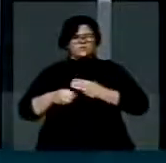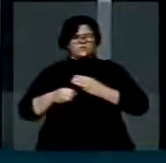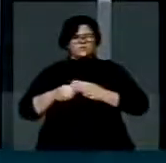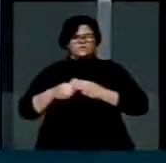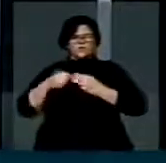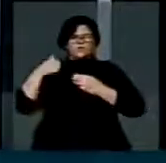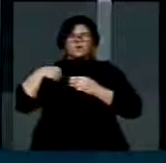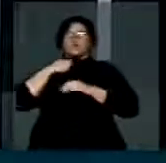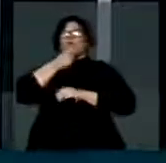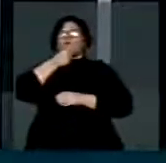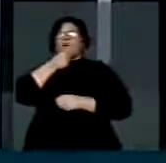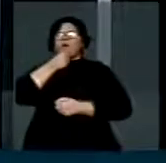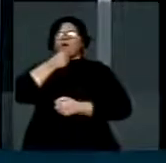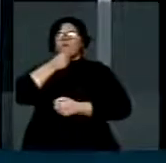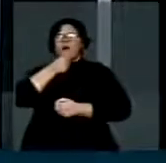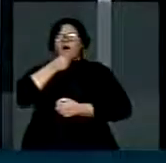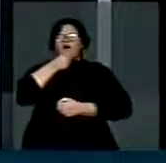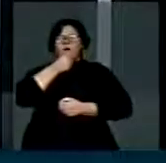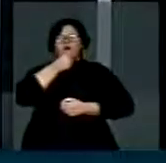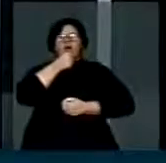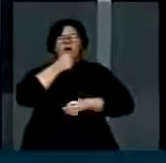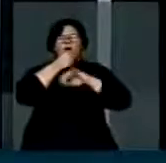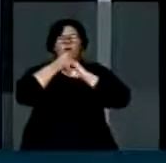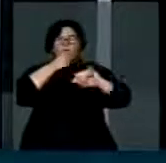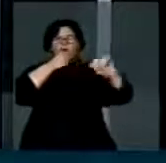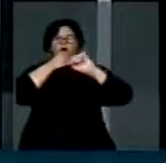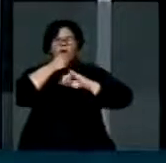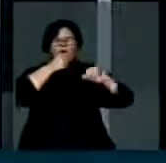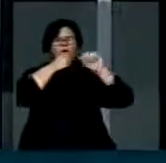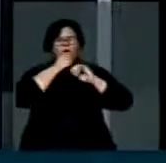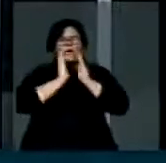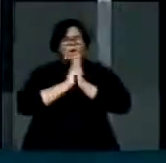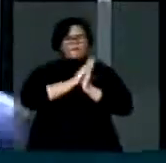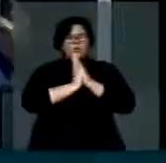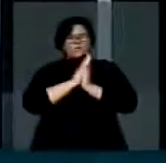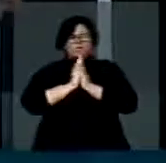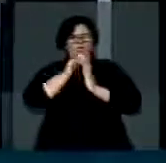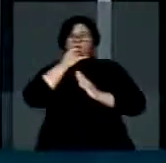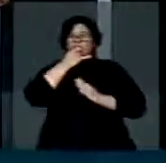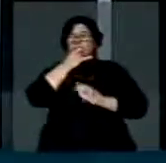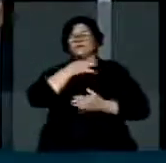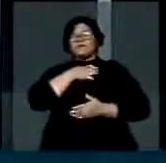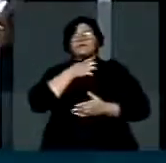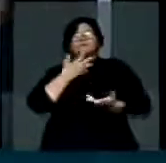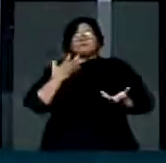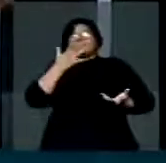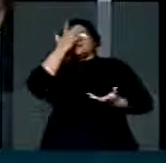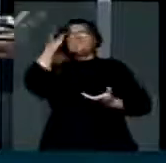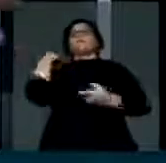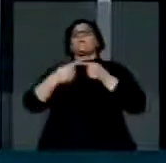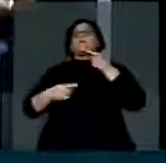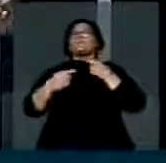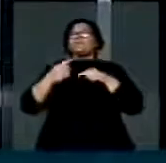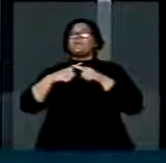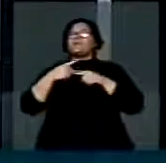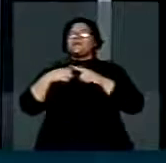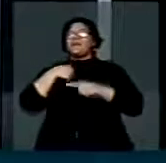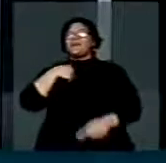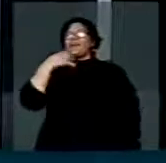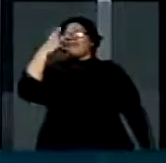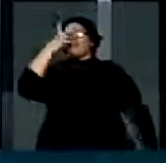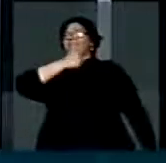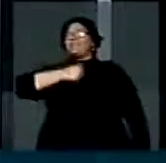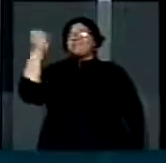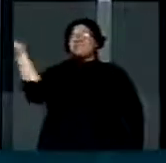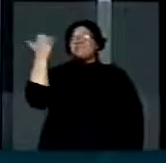gogó, com um boneco que, infelizmente, agora proibiram. Meu único instrumento de campanha é um boneco mais bonito do que eu.